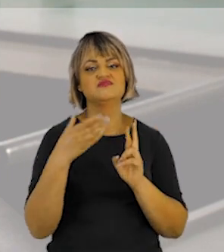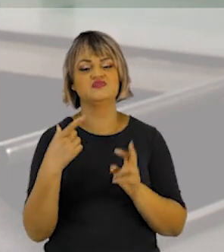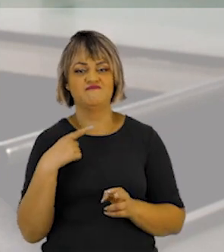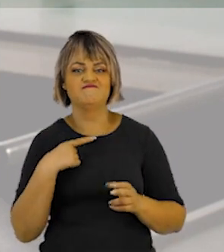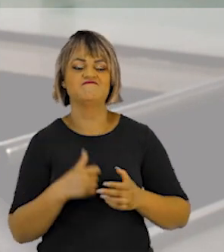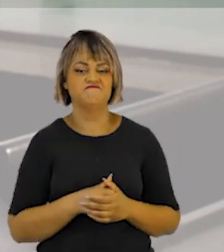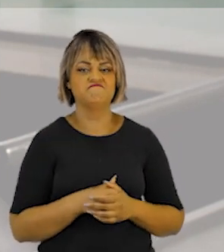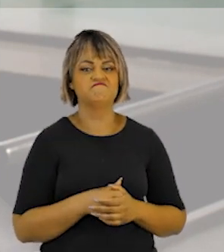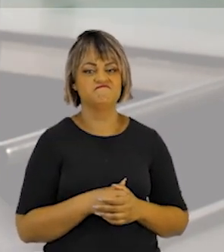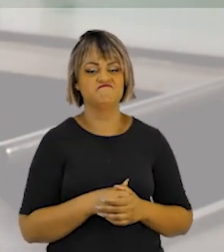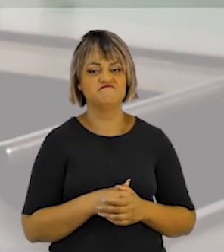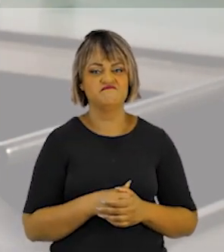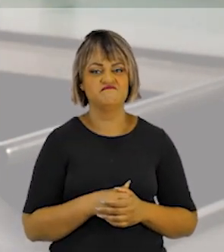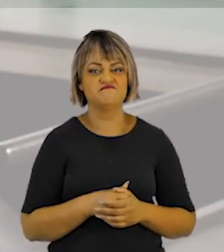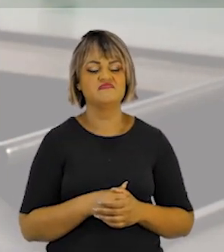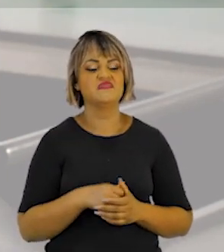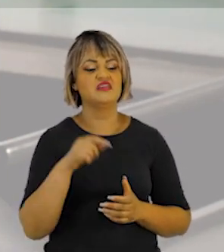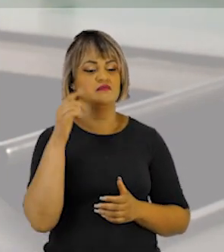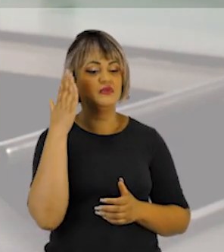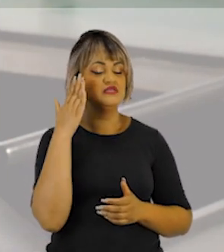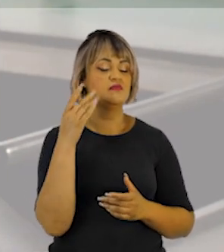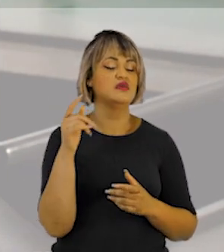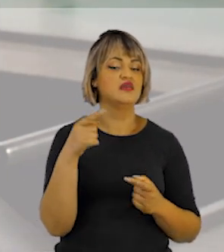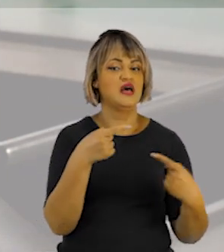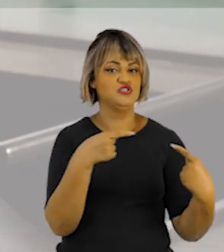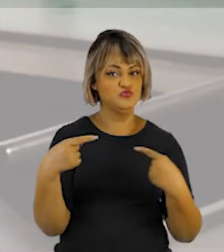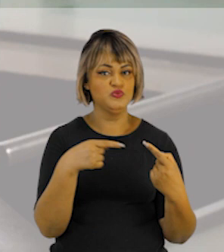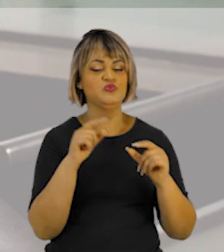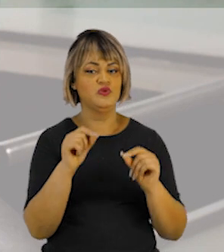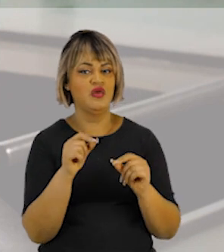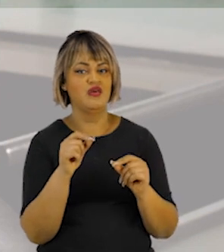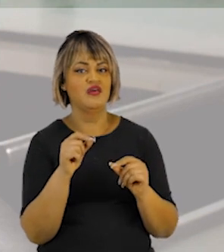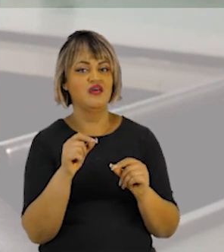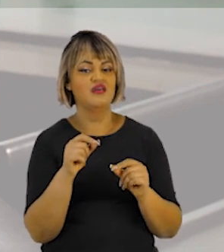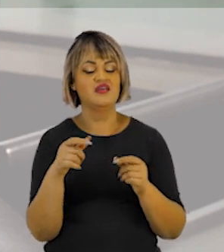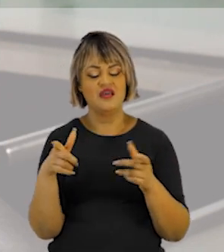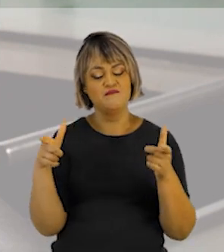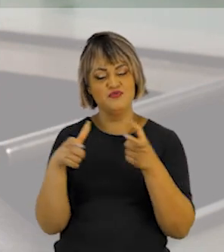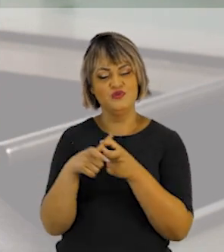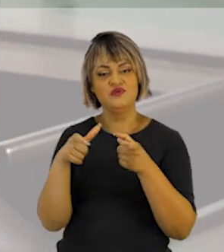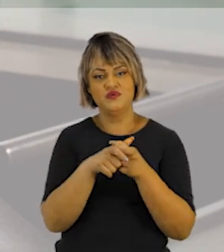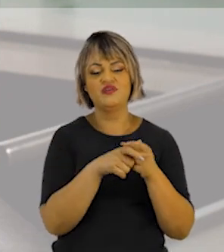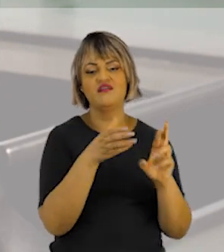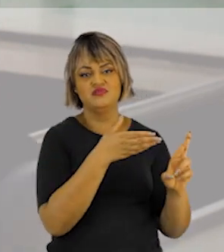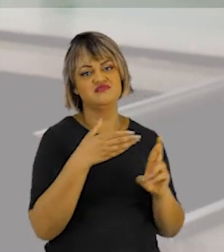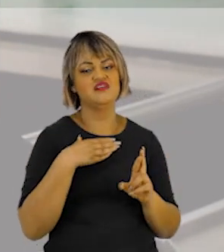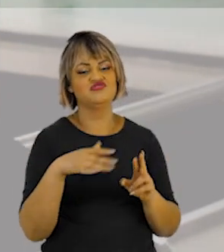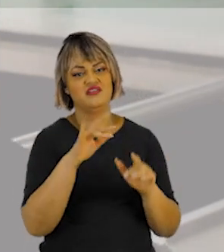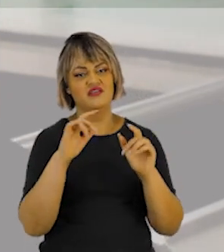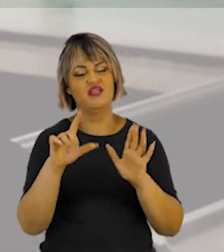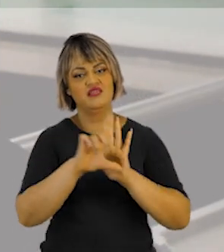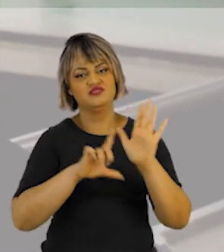representatividade, porque ele divide proporcionalmente as cadeiras em disputa e permite que as minorias tenham assento no debate